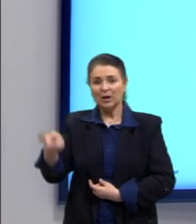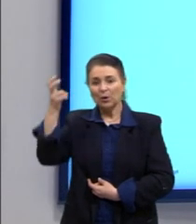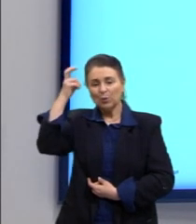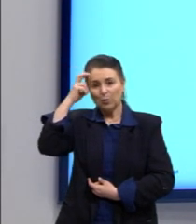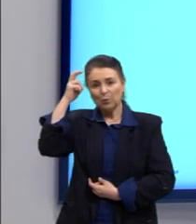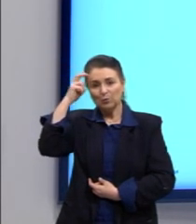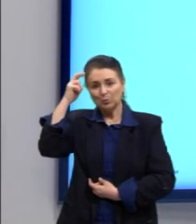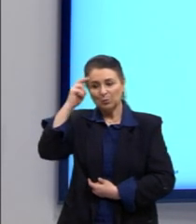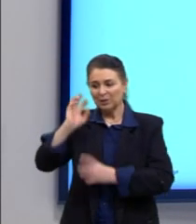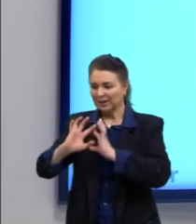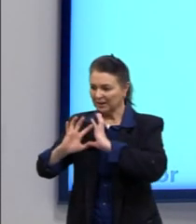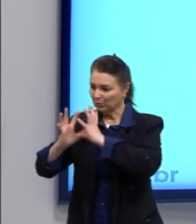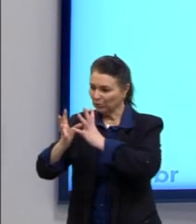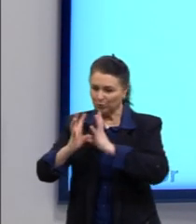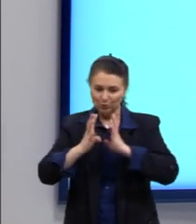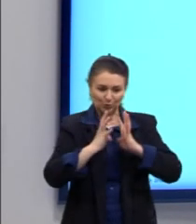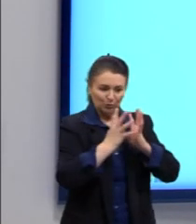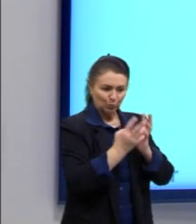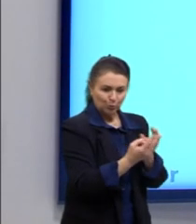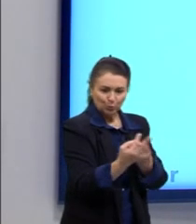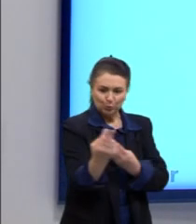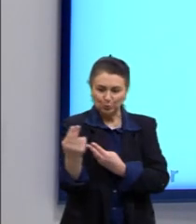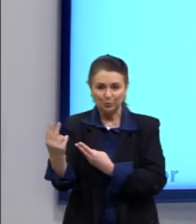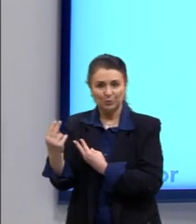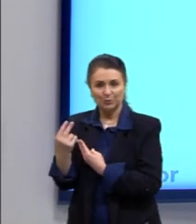perpassa no nosso mundo, ok?